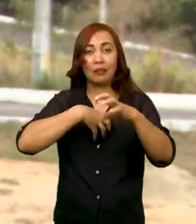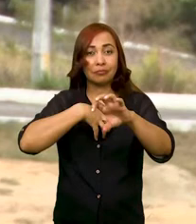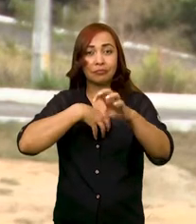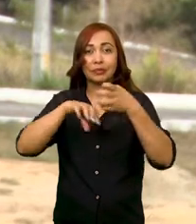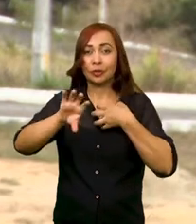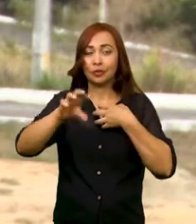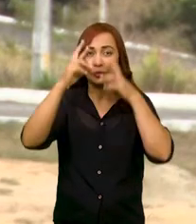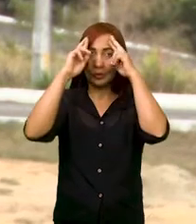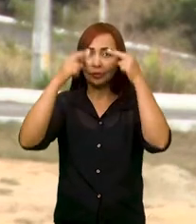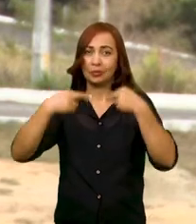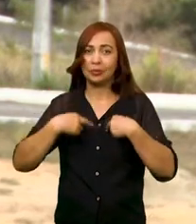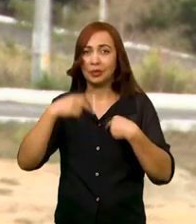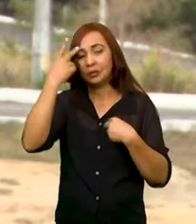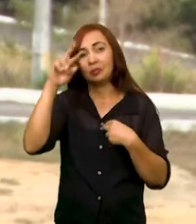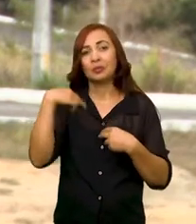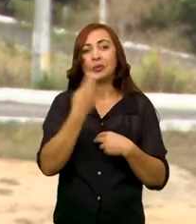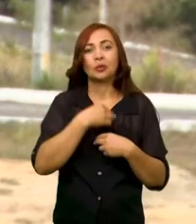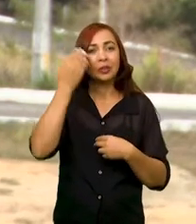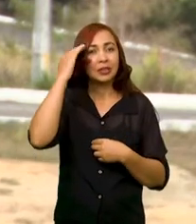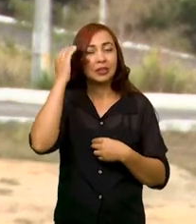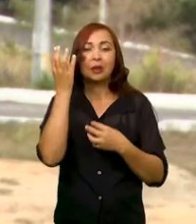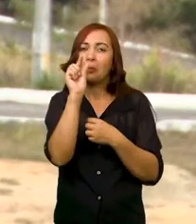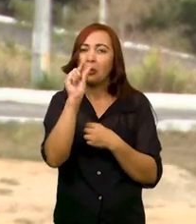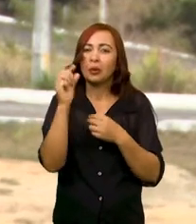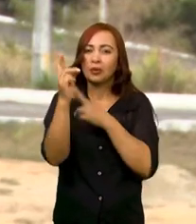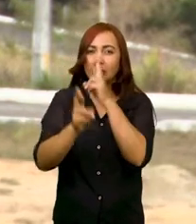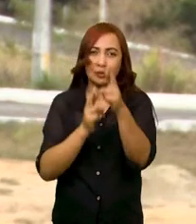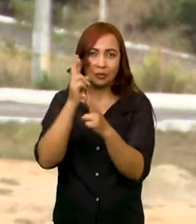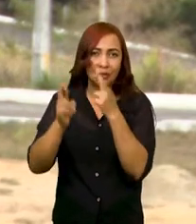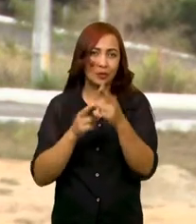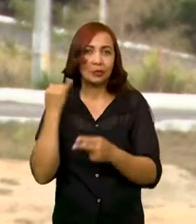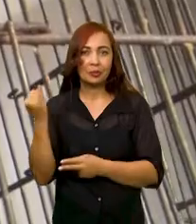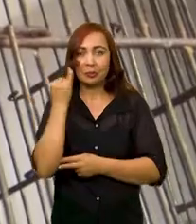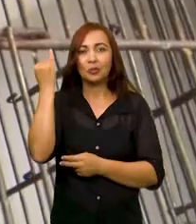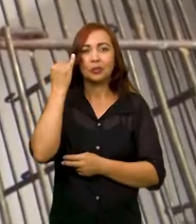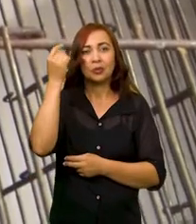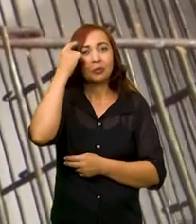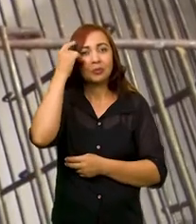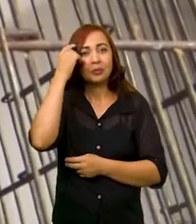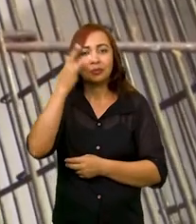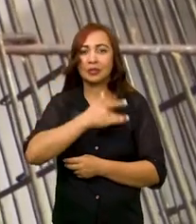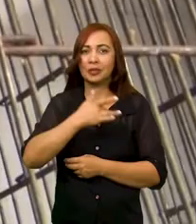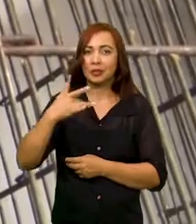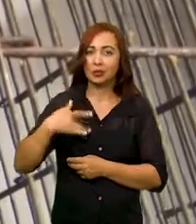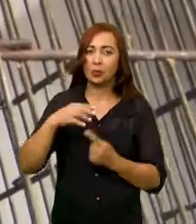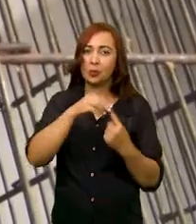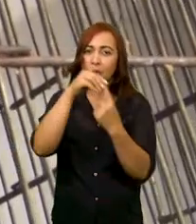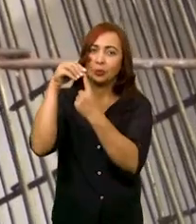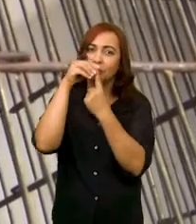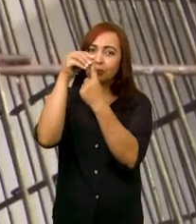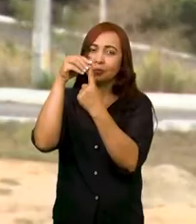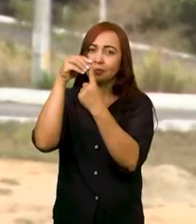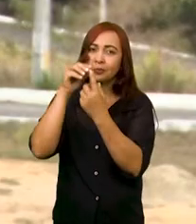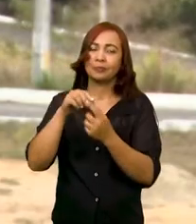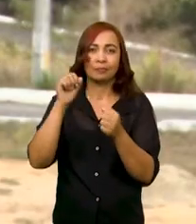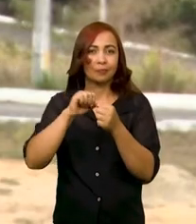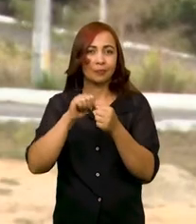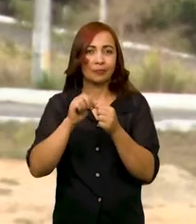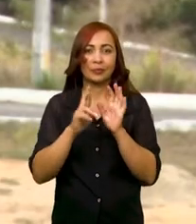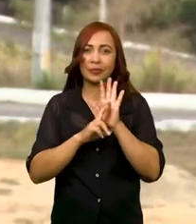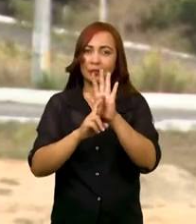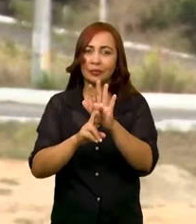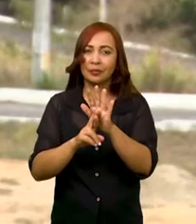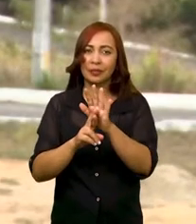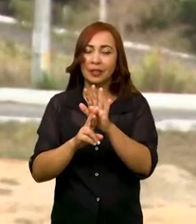puderam pintar, eles puderam trazer histórias do cotidiano deles, dos passarinhos que estão presos em gaiolas, dos